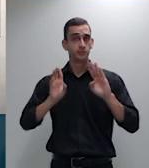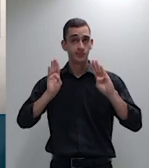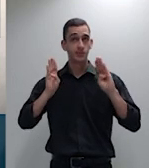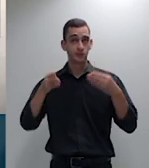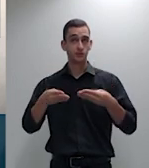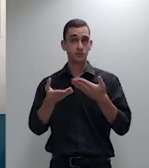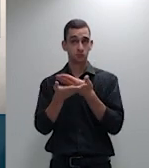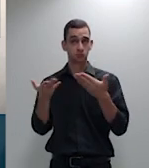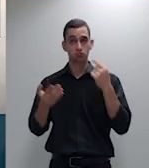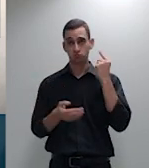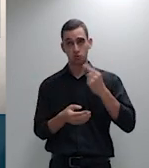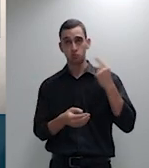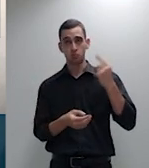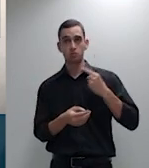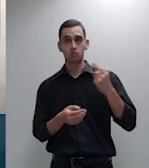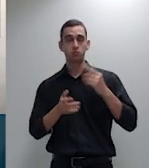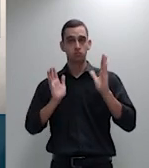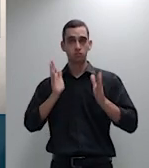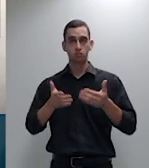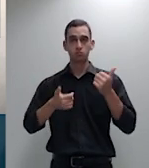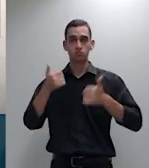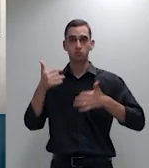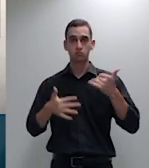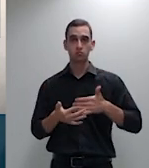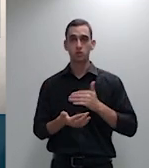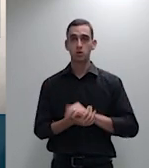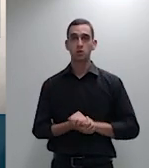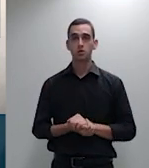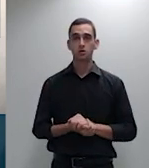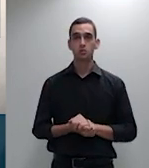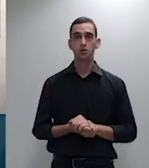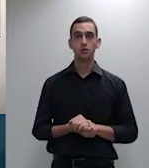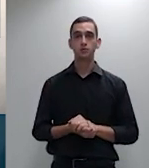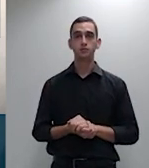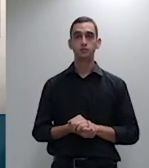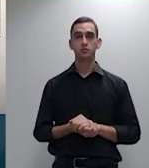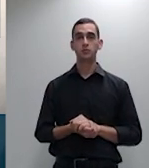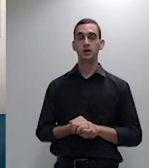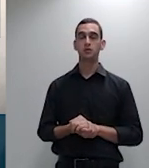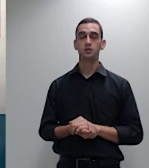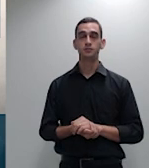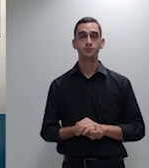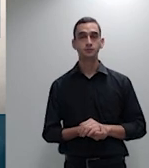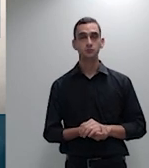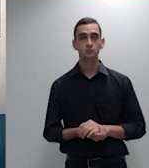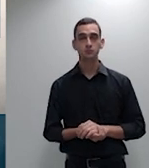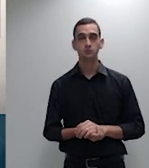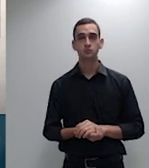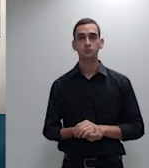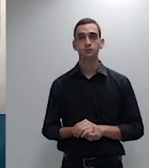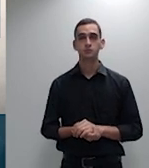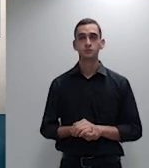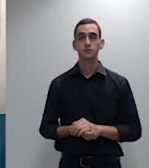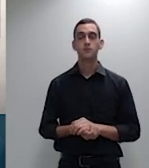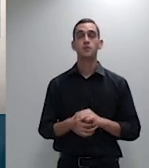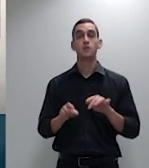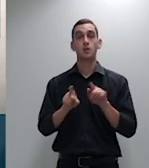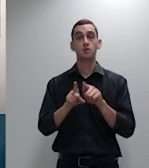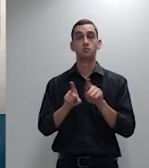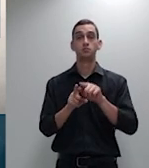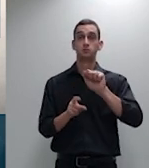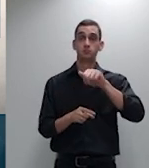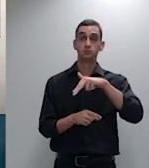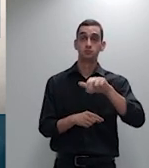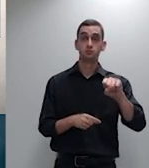repetirei aqui e com relação a segunda tese a ANS só gostaria de tecer uma observação